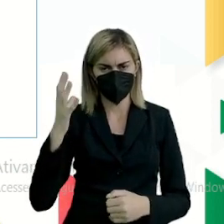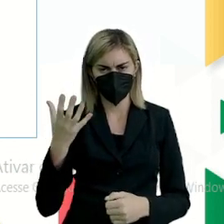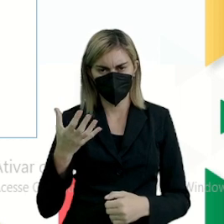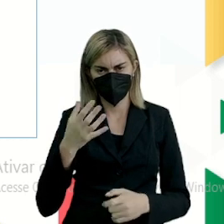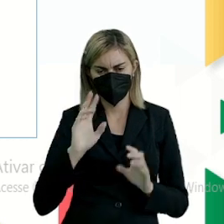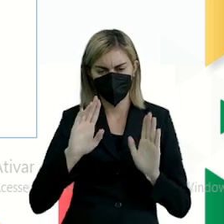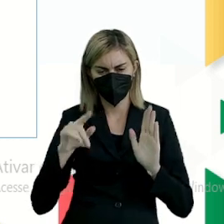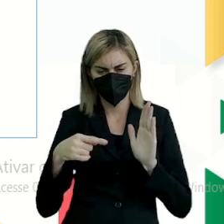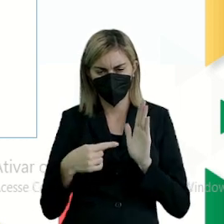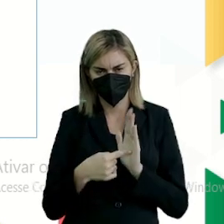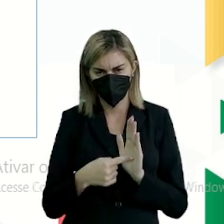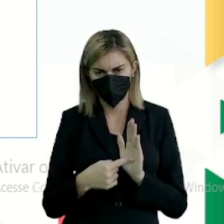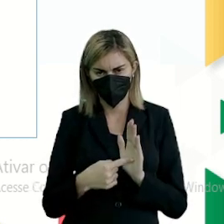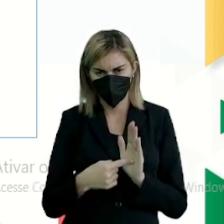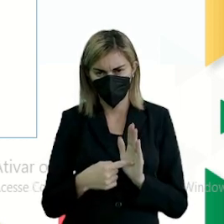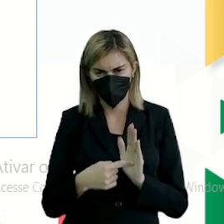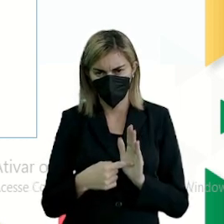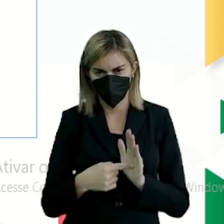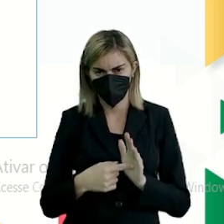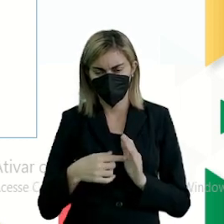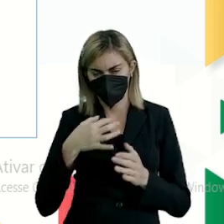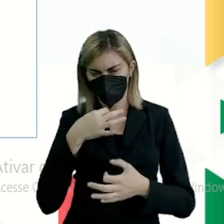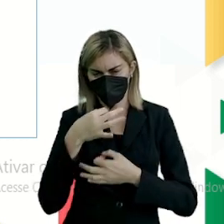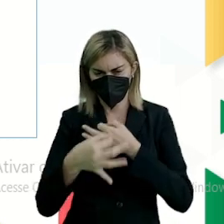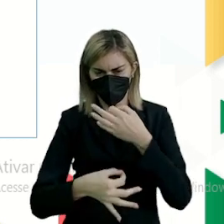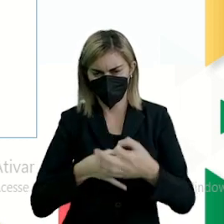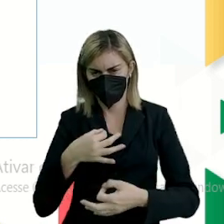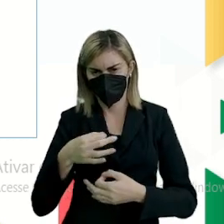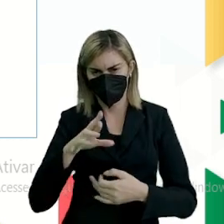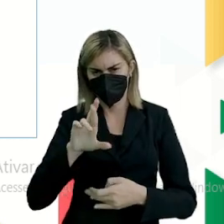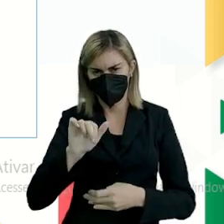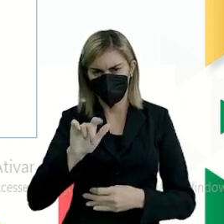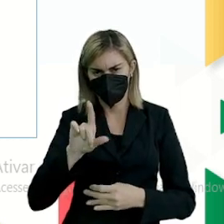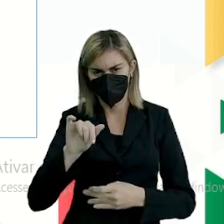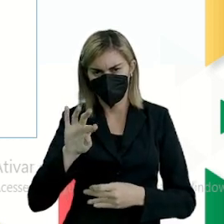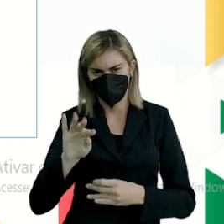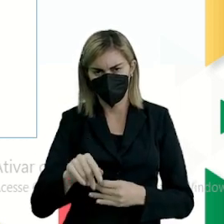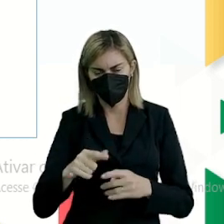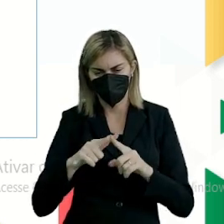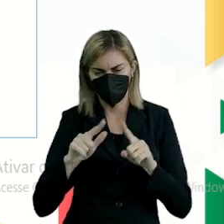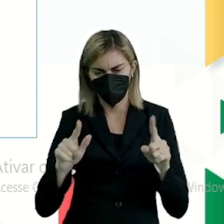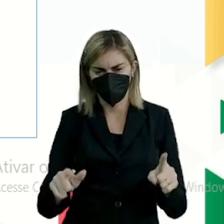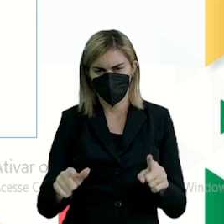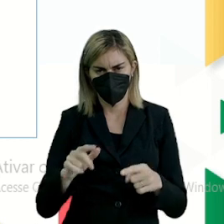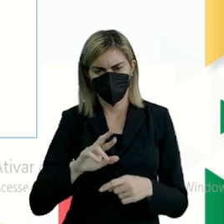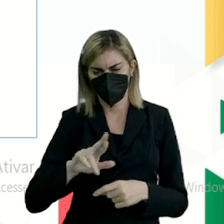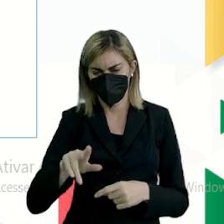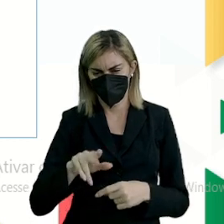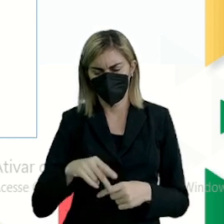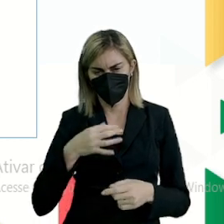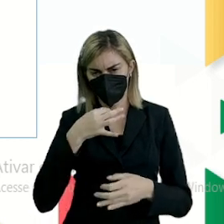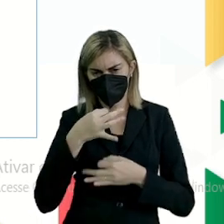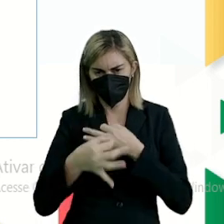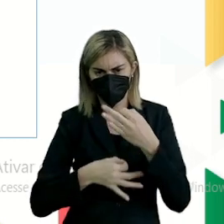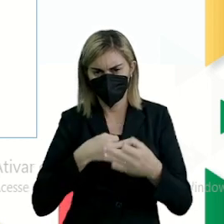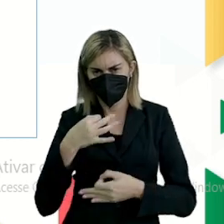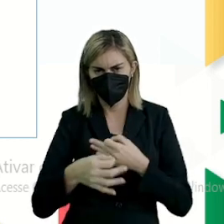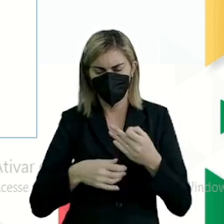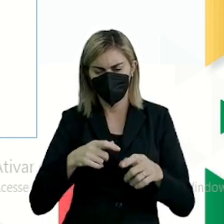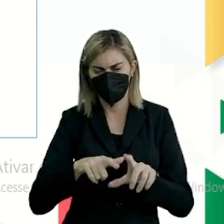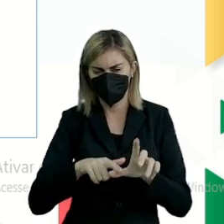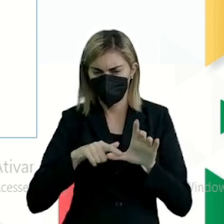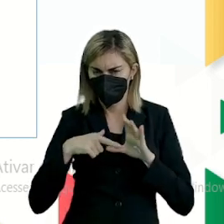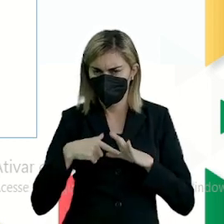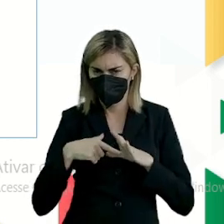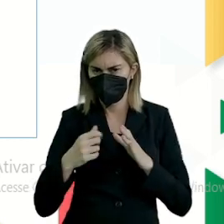objetivos. Gravem bem. A opinião é relativa. Mas os fatos, não. A opinião depende